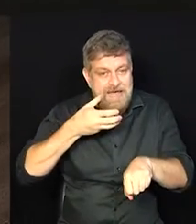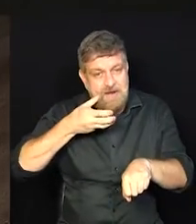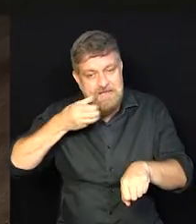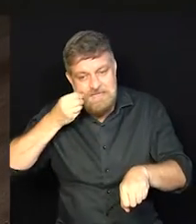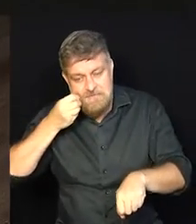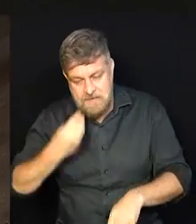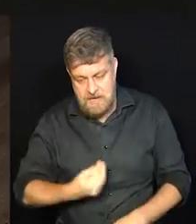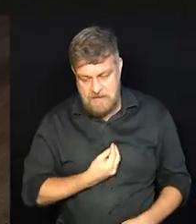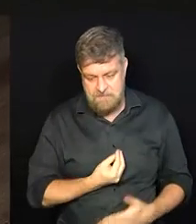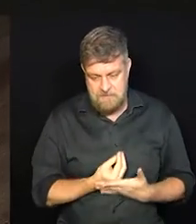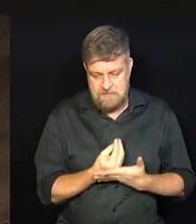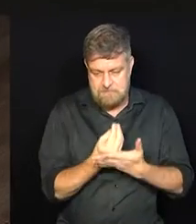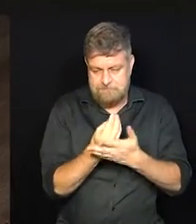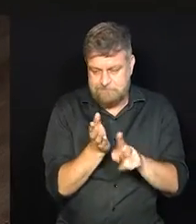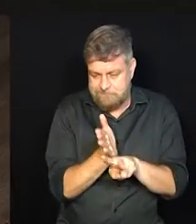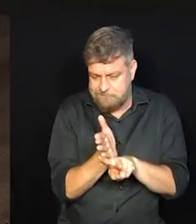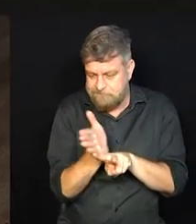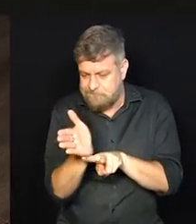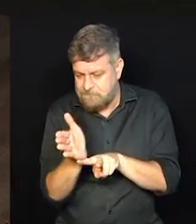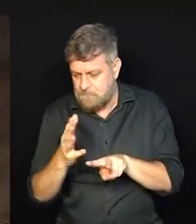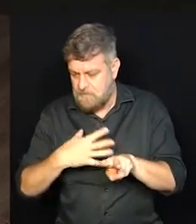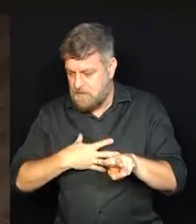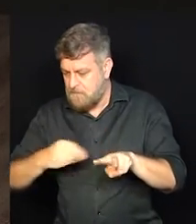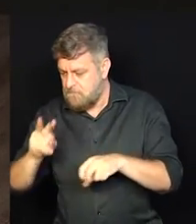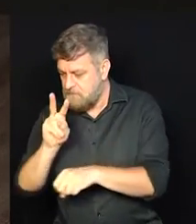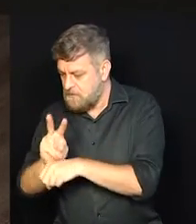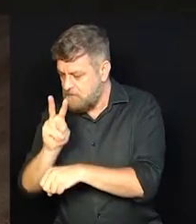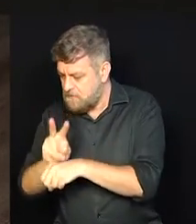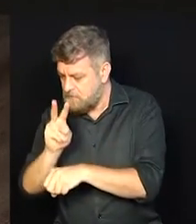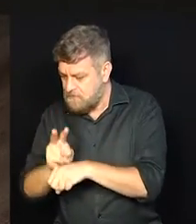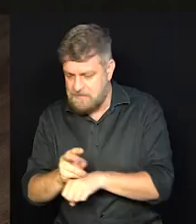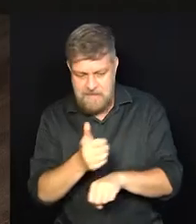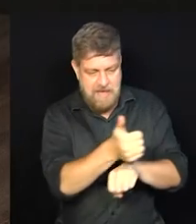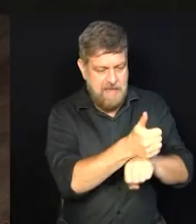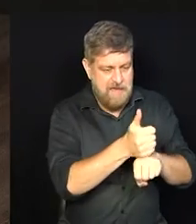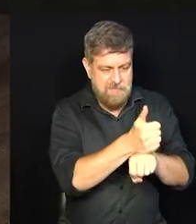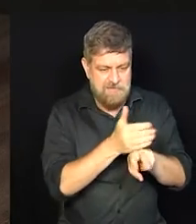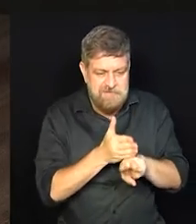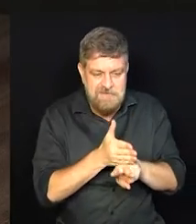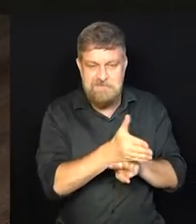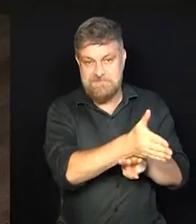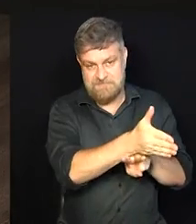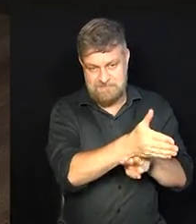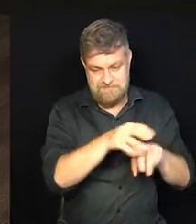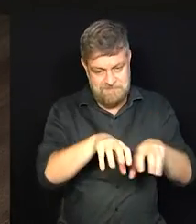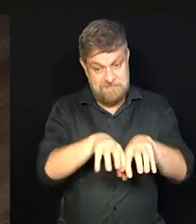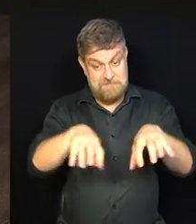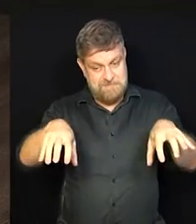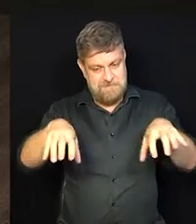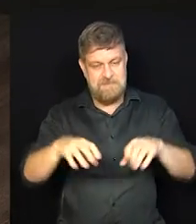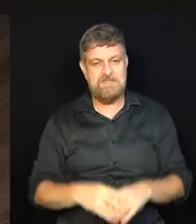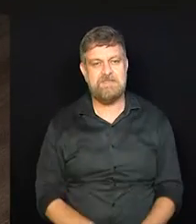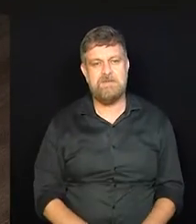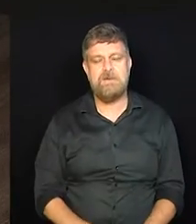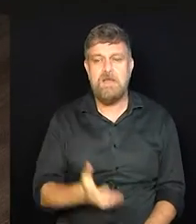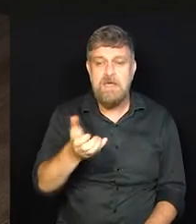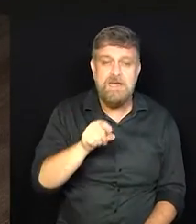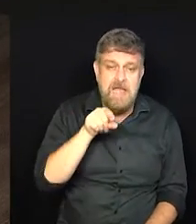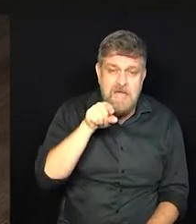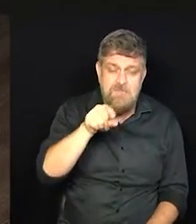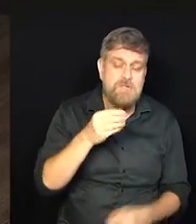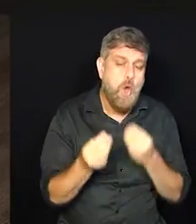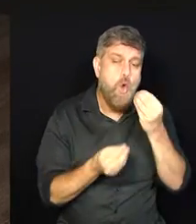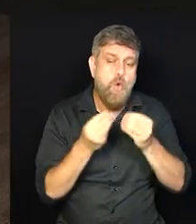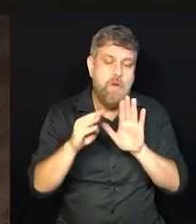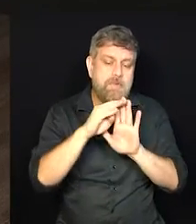de separar a vida em casa, cuidando dos filhos desse lado profissional. Eu queria que você falasse um pouquinho